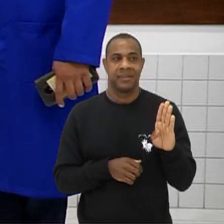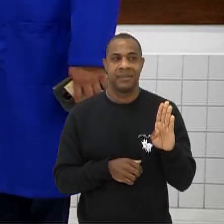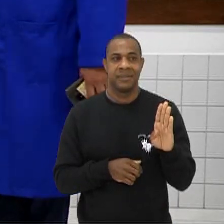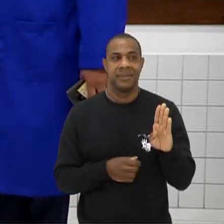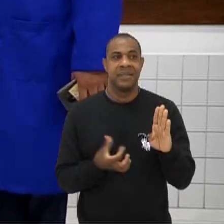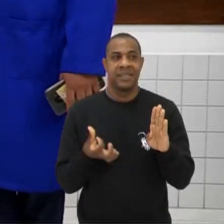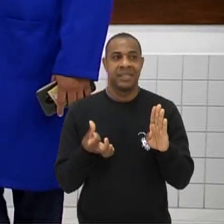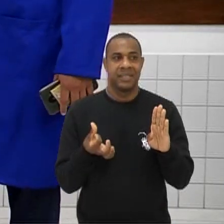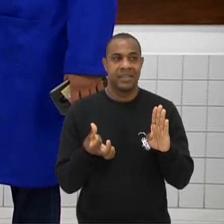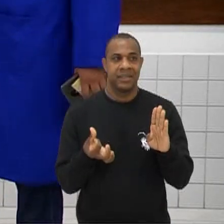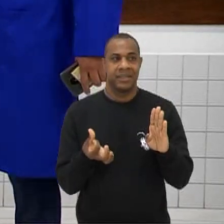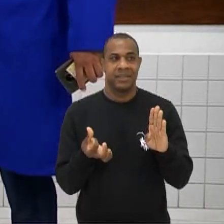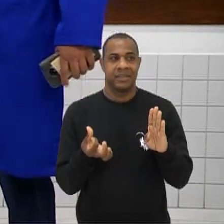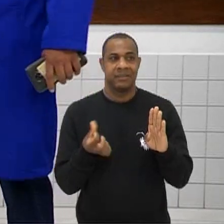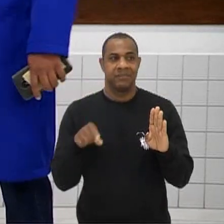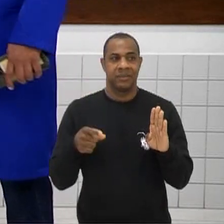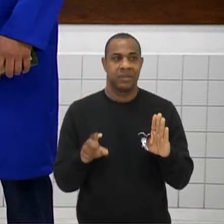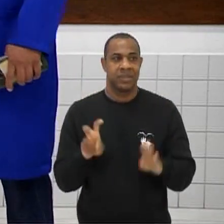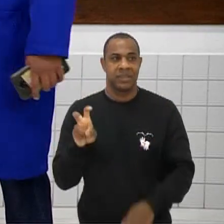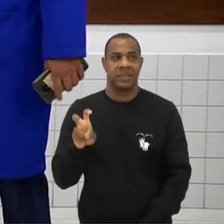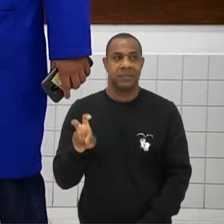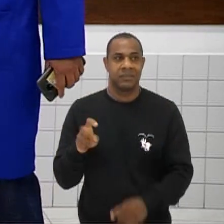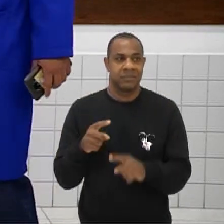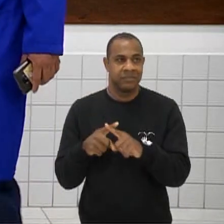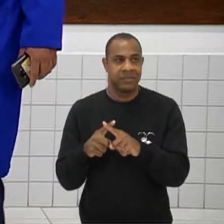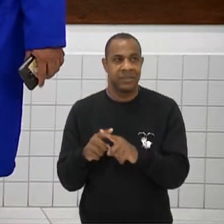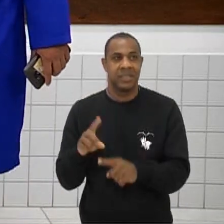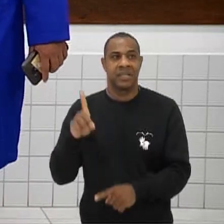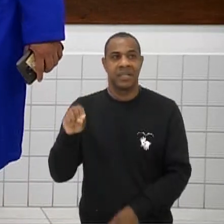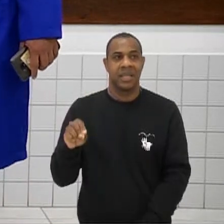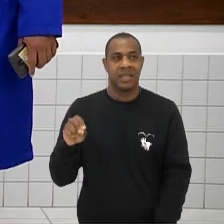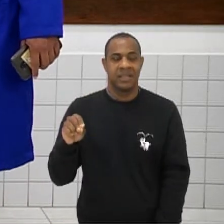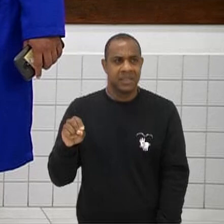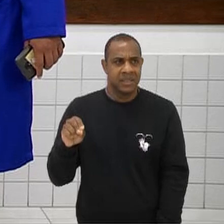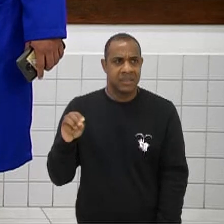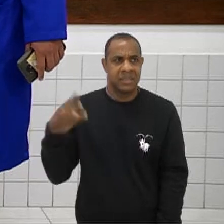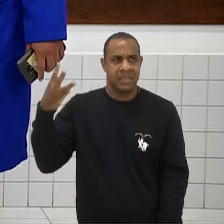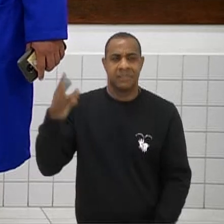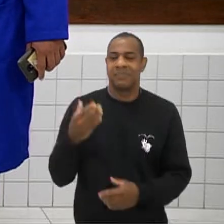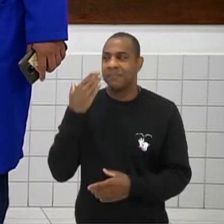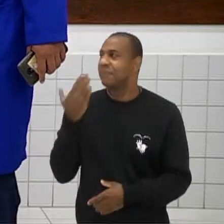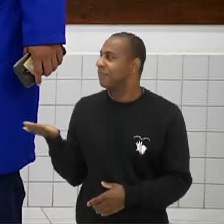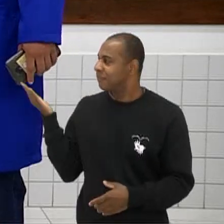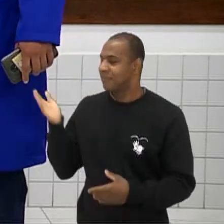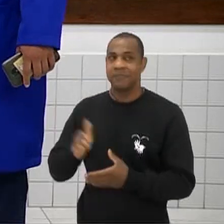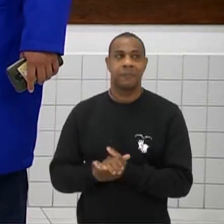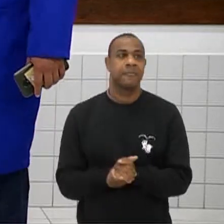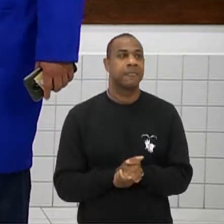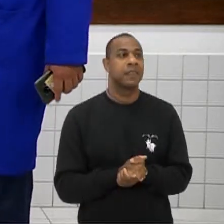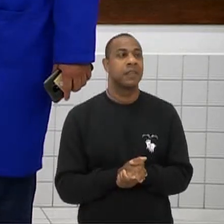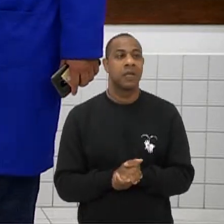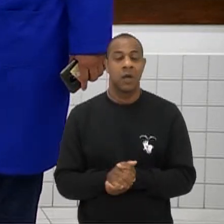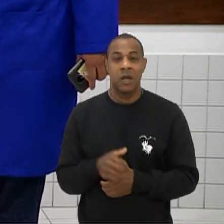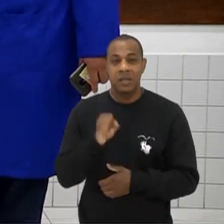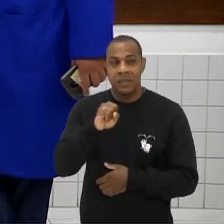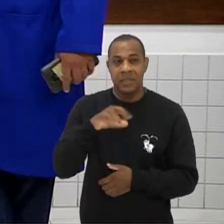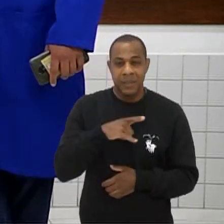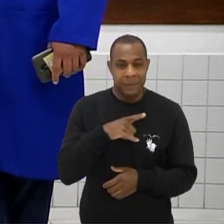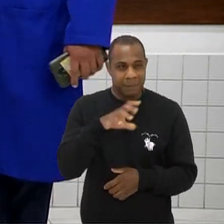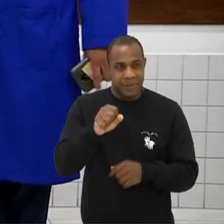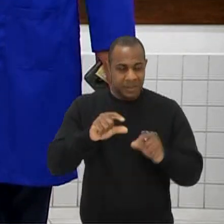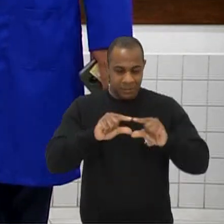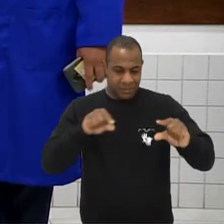10 Na terceira joule Eu fiz um cálculo Cara Sobre a potência Do nosso magama Cara Se você pegar Esse